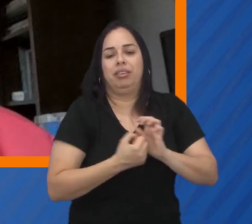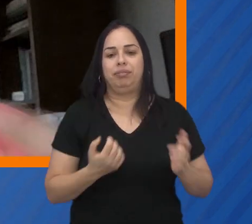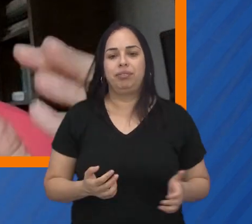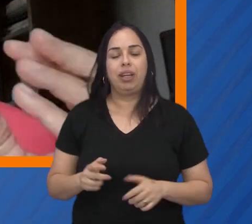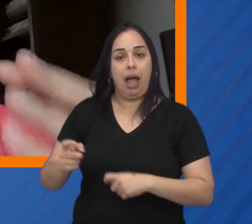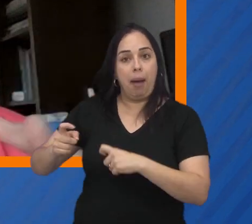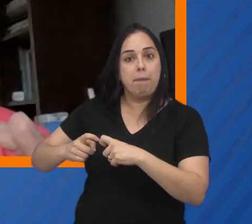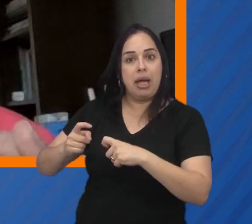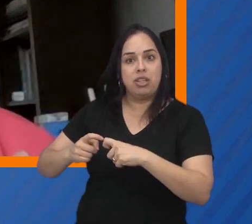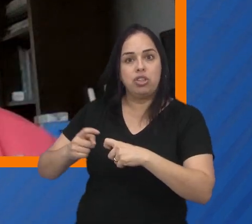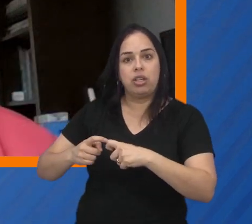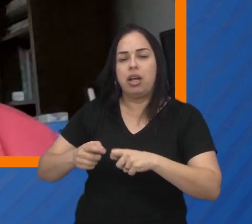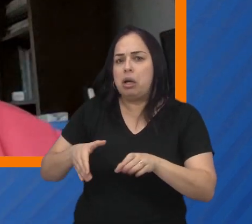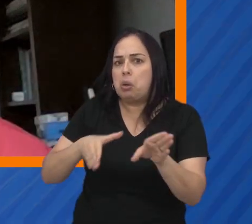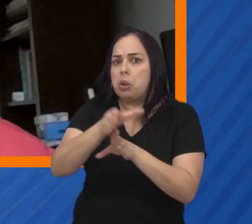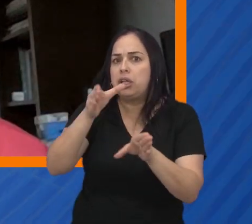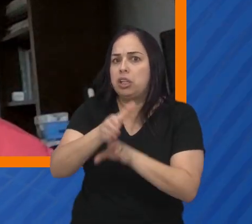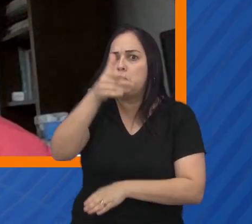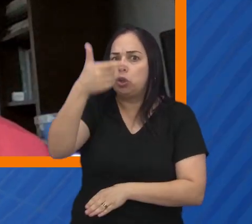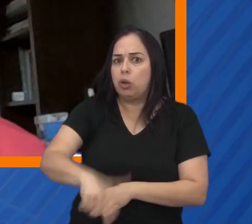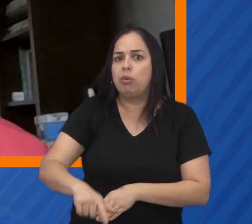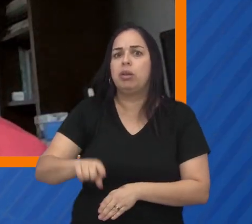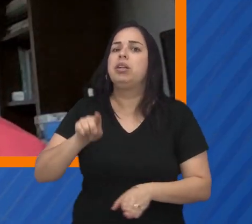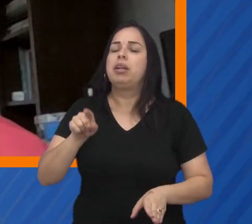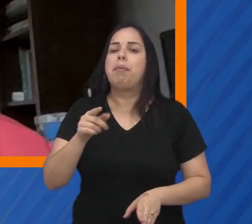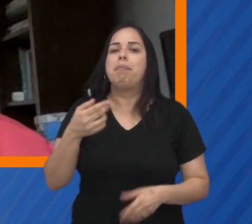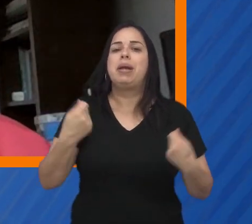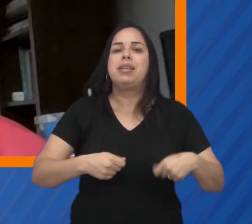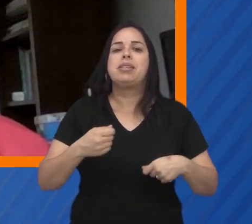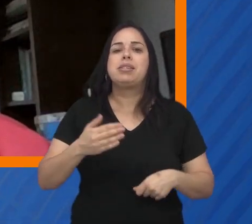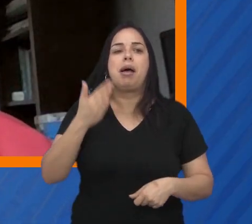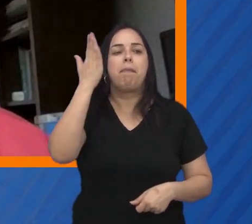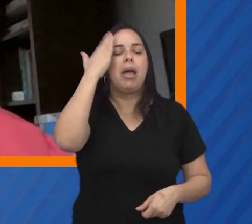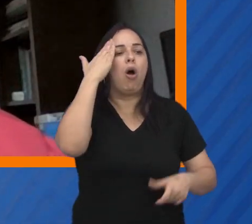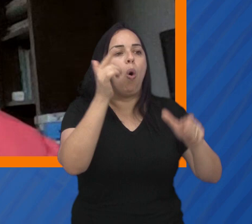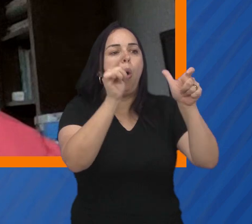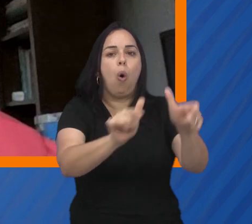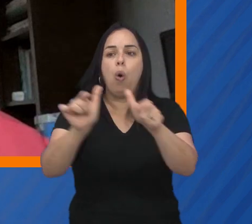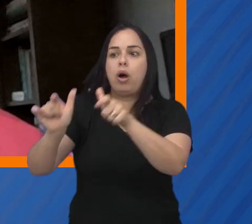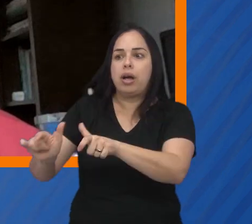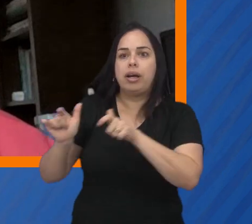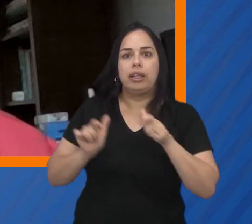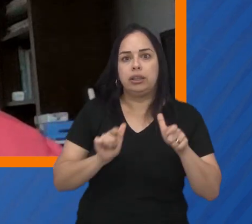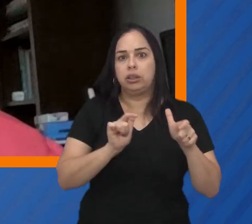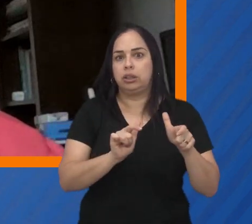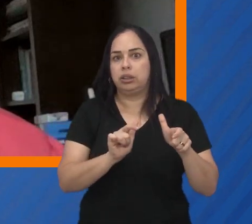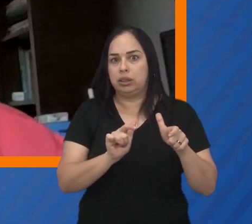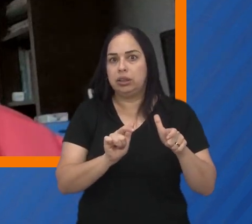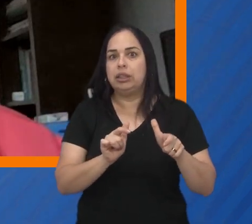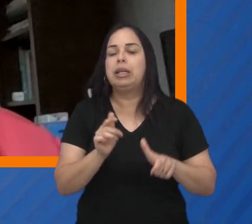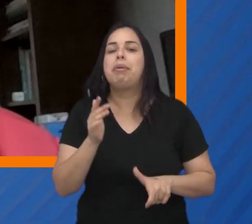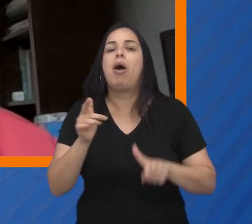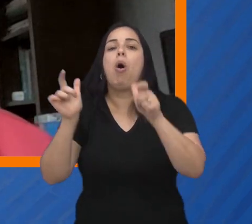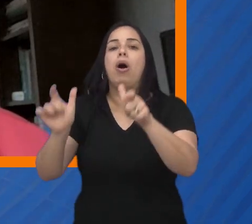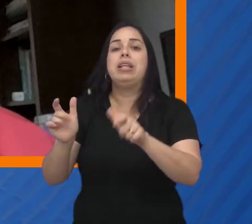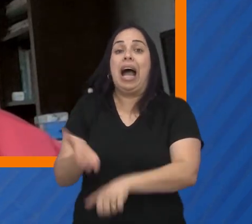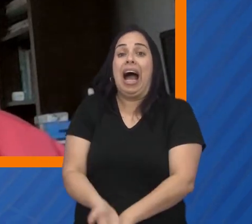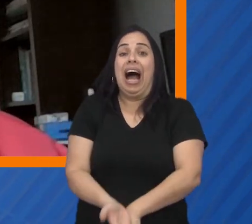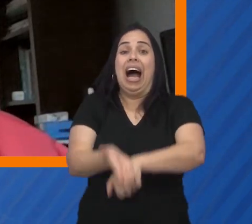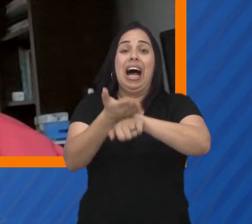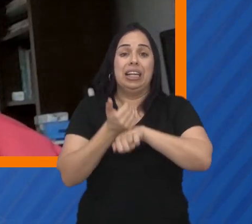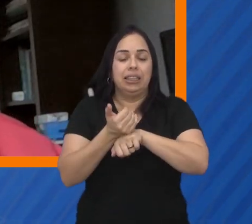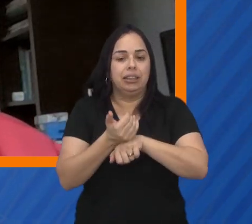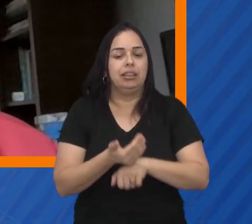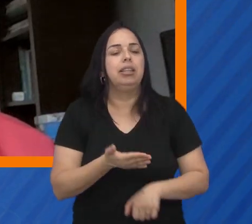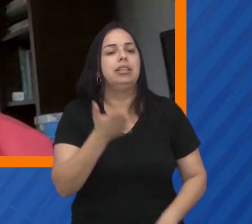acidente e vai bloquear. A médica ainda faz outra orientação. É preciso conhecer os postos de atendimento antes